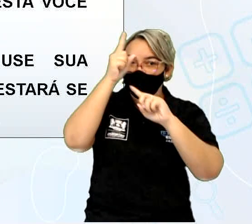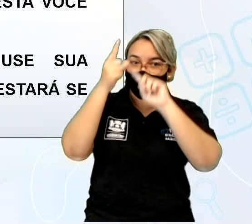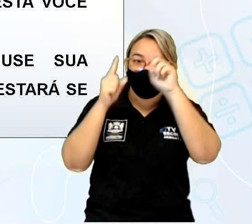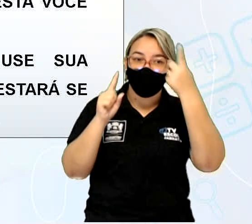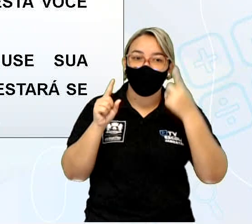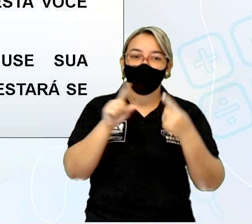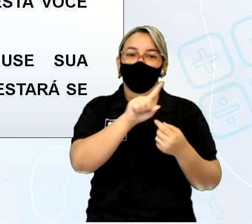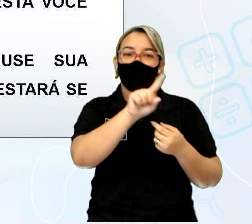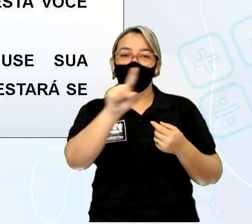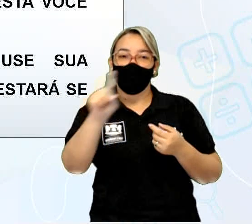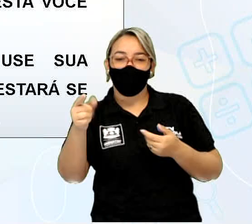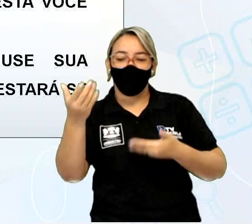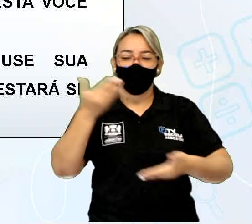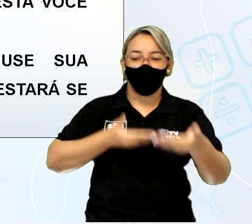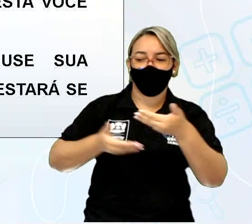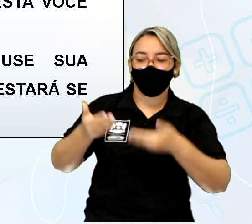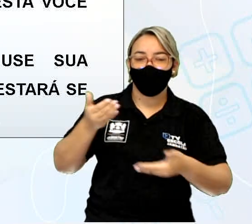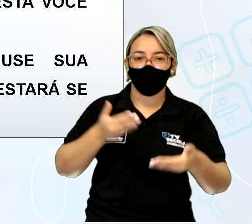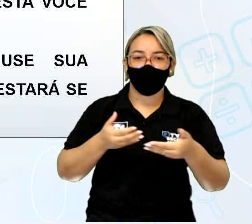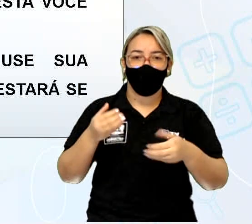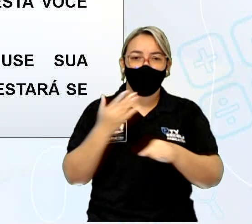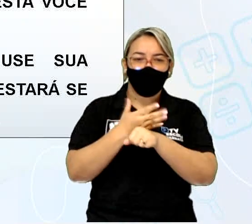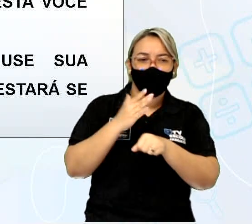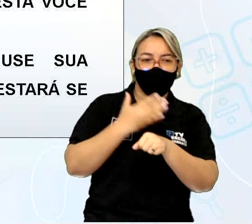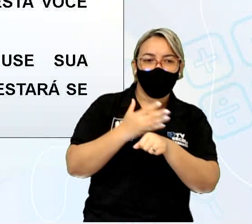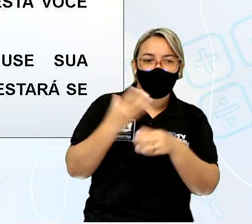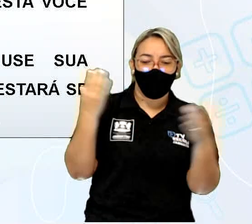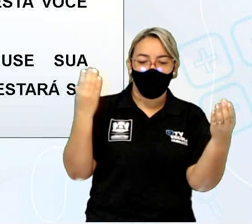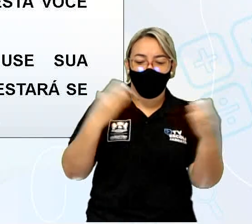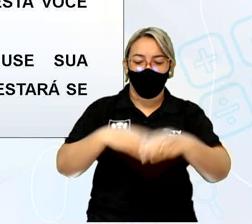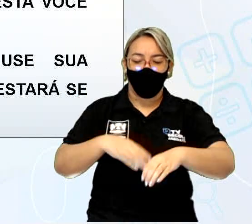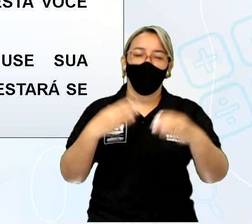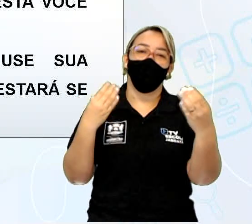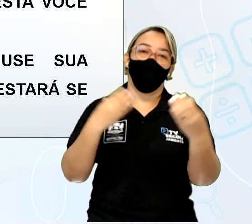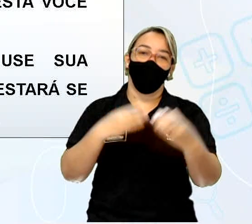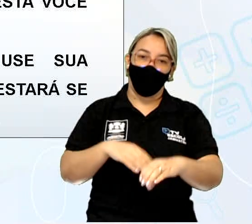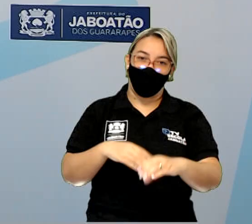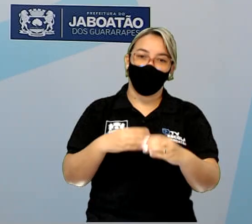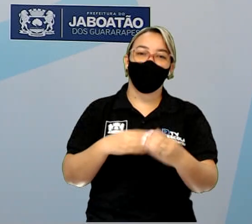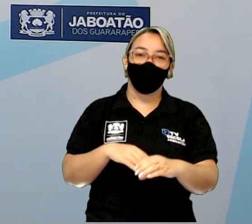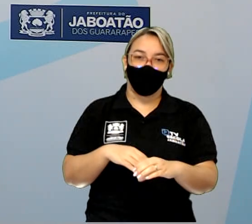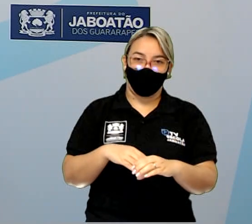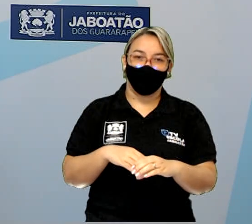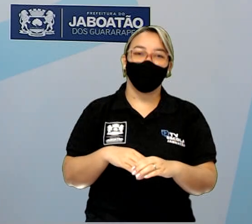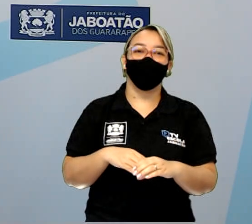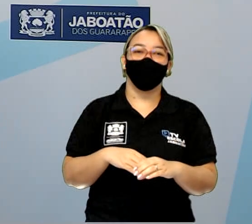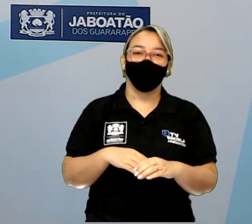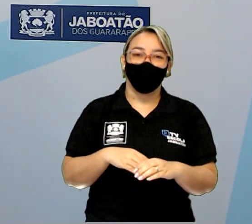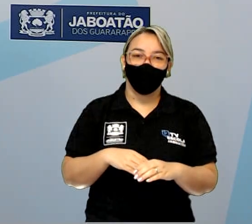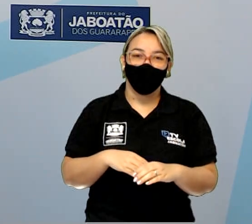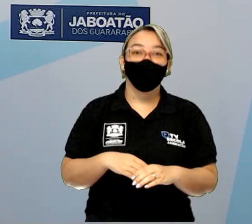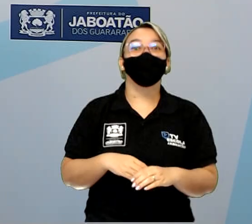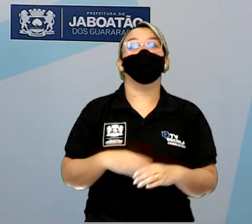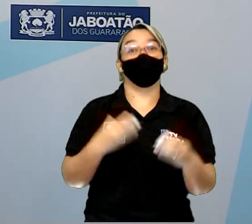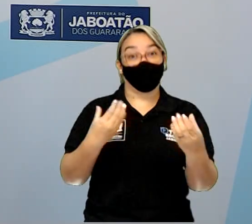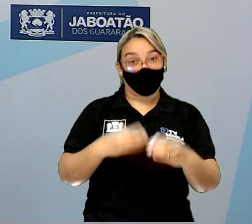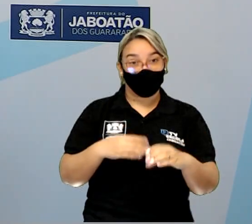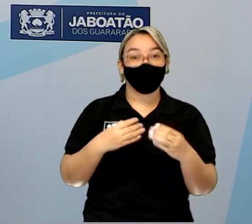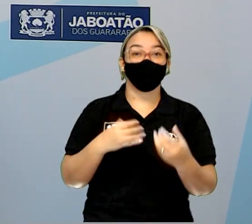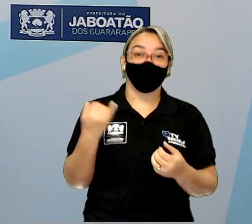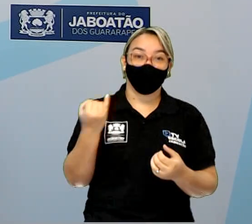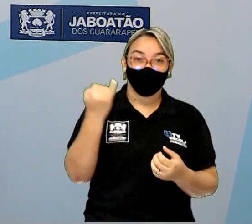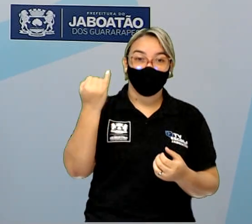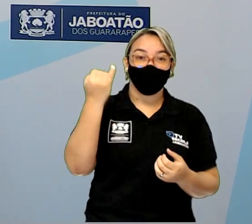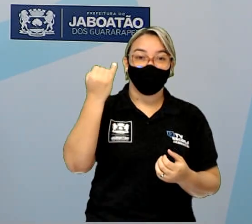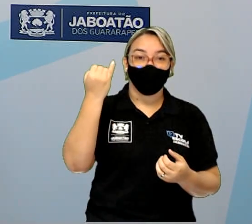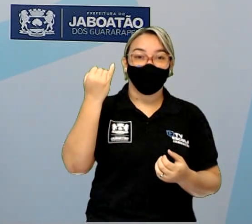você estará se preparando também para participar do concurso, desse concurso que eu acabei